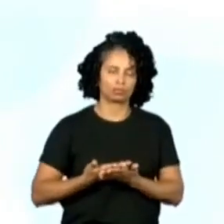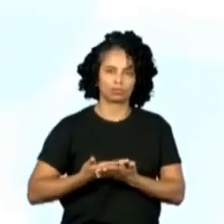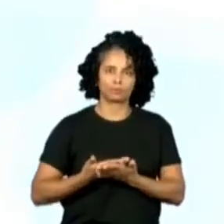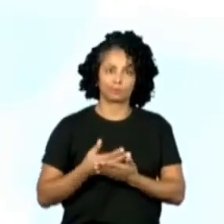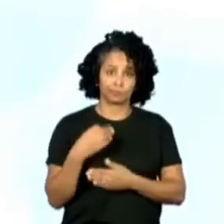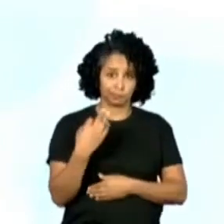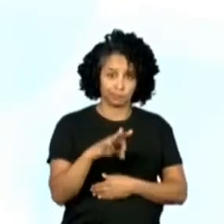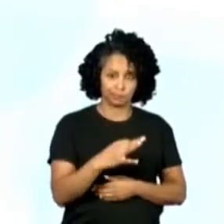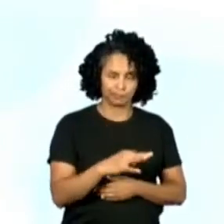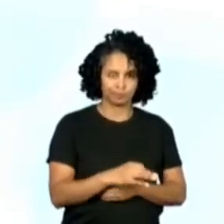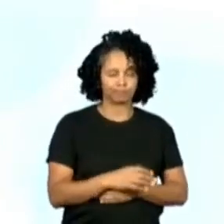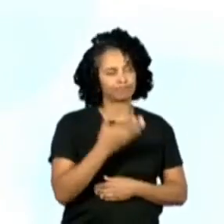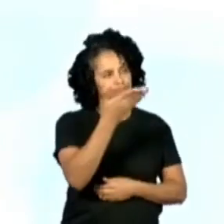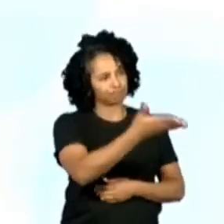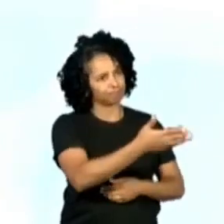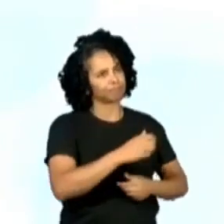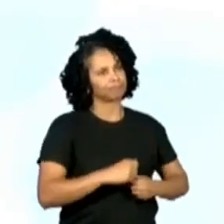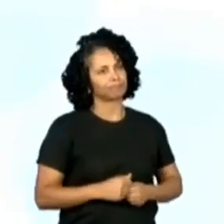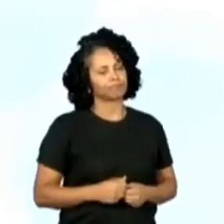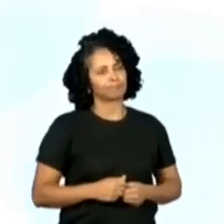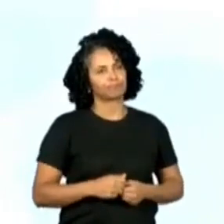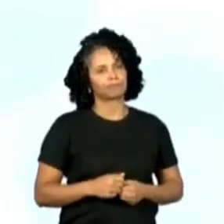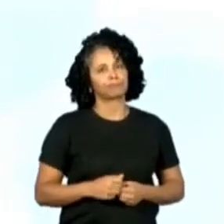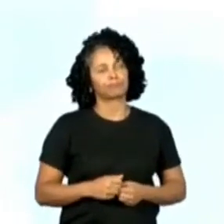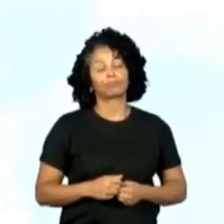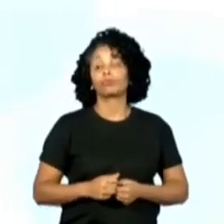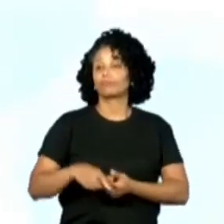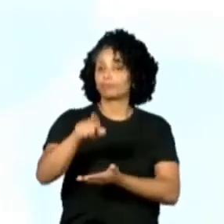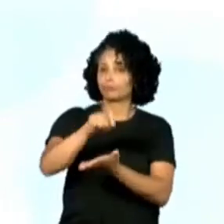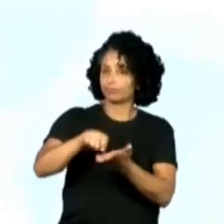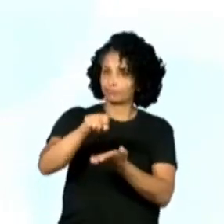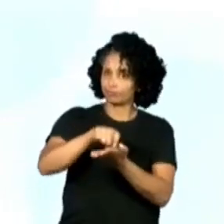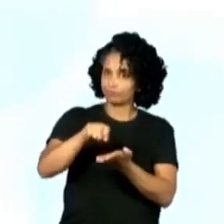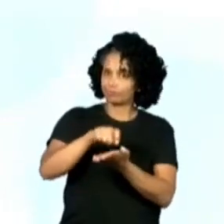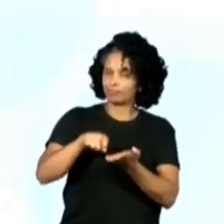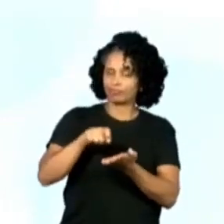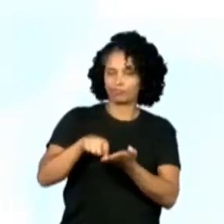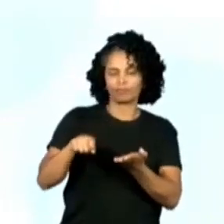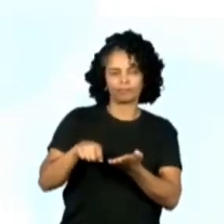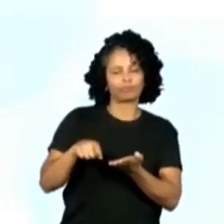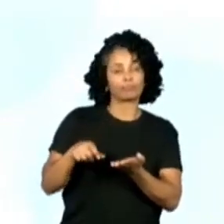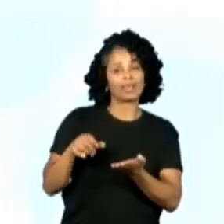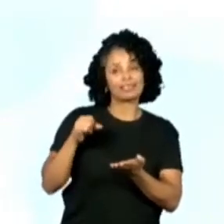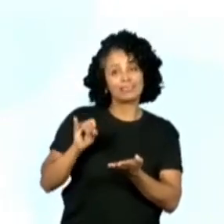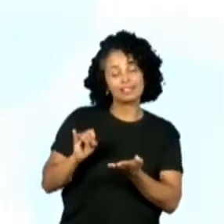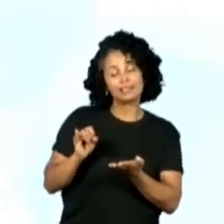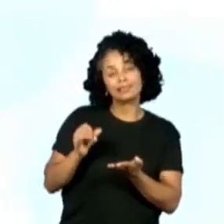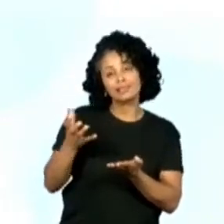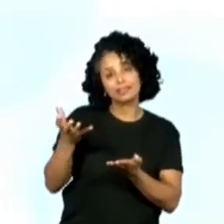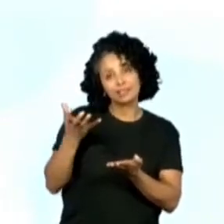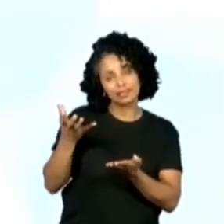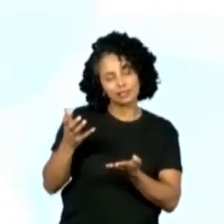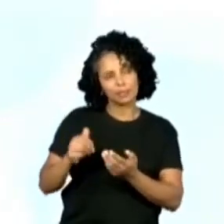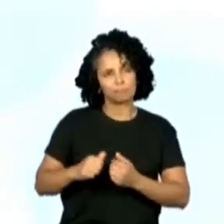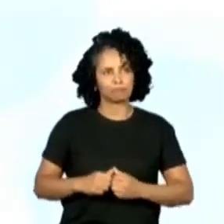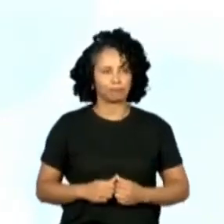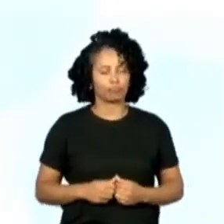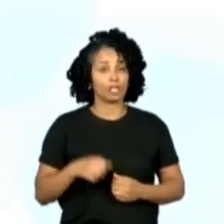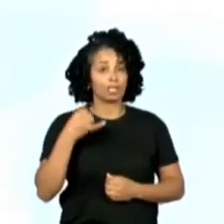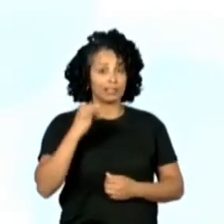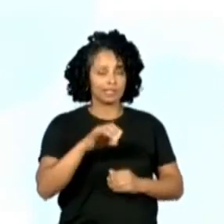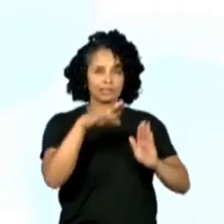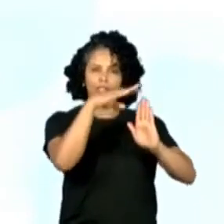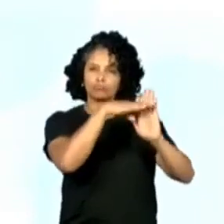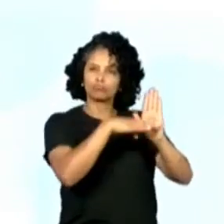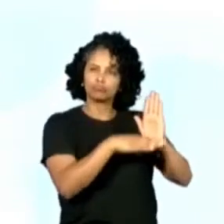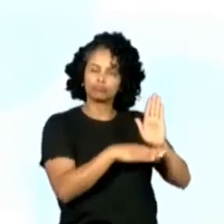Certo? Pode ir, professor? Realize anotações se achar necessário. Caso você veja algum conteúdo aí que